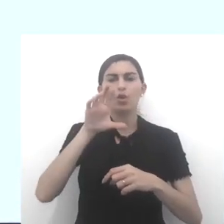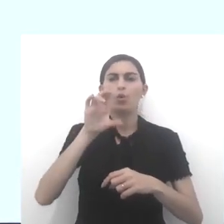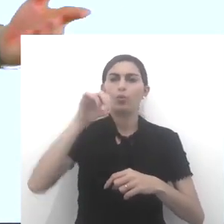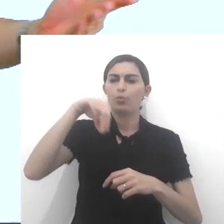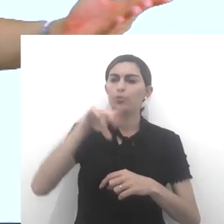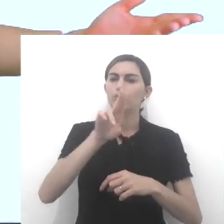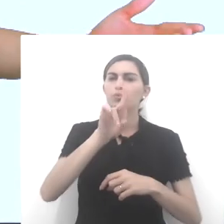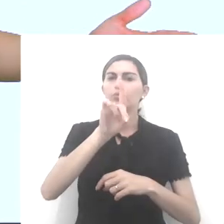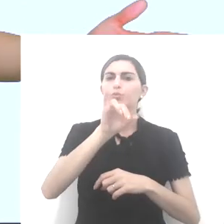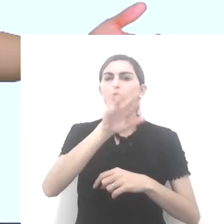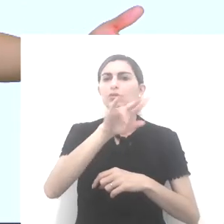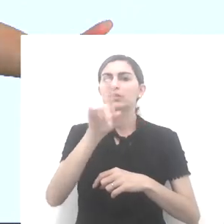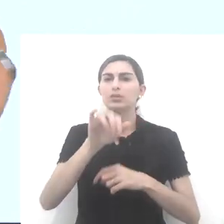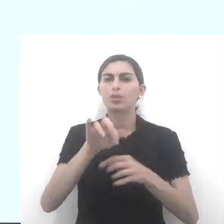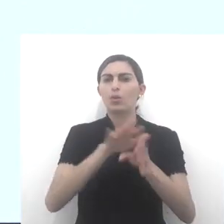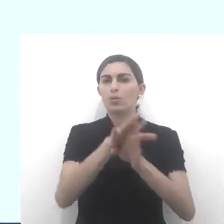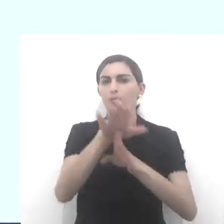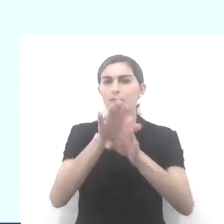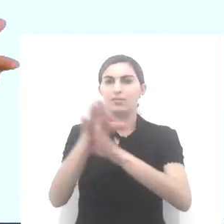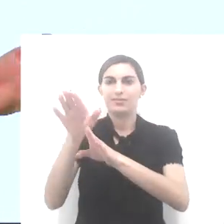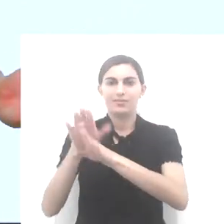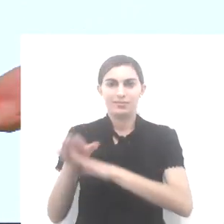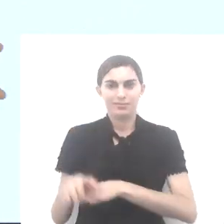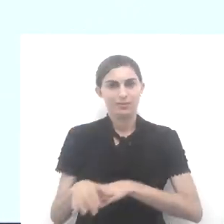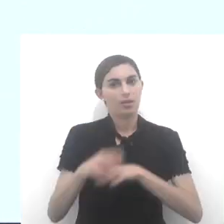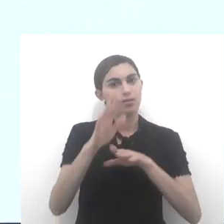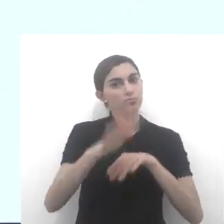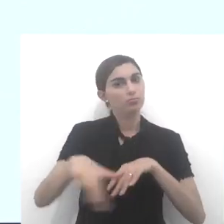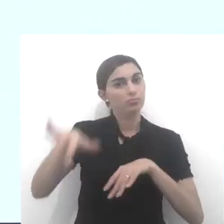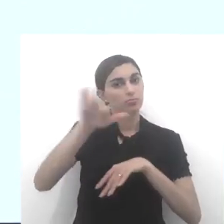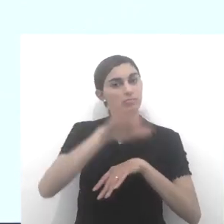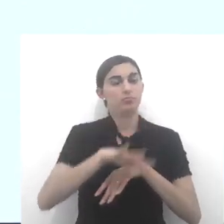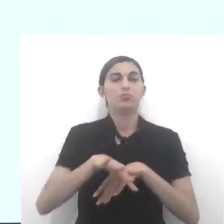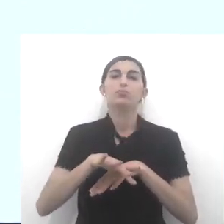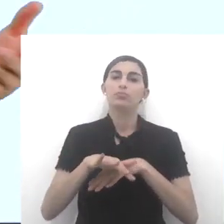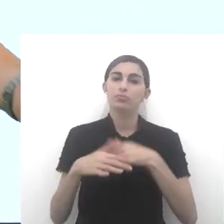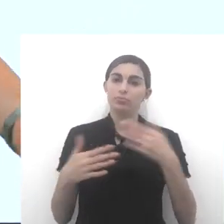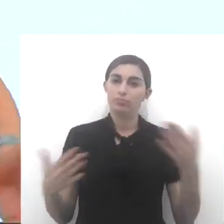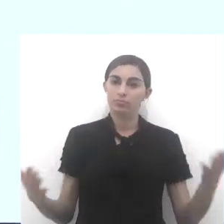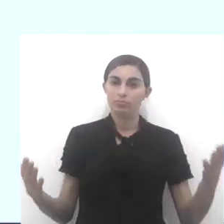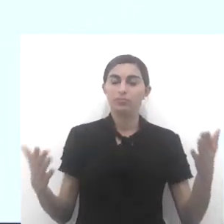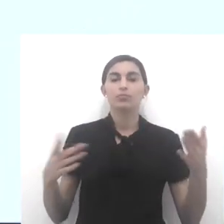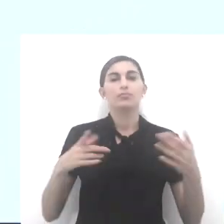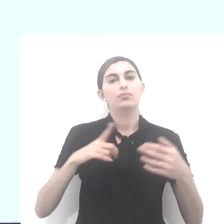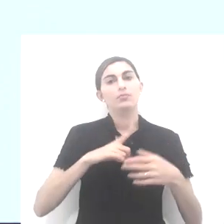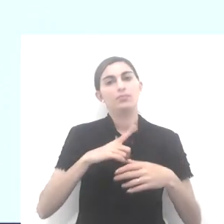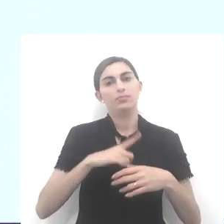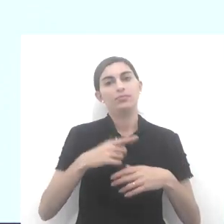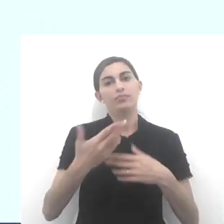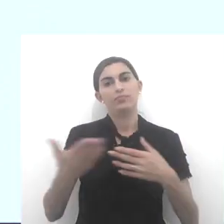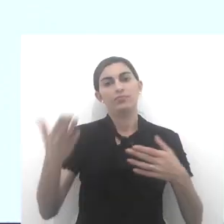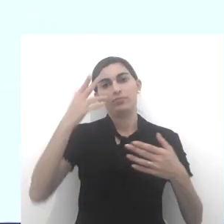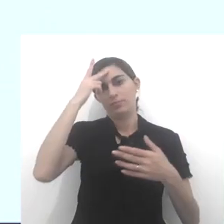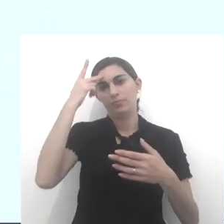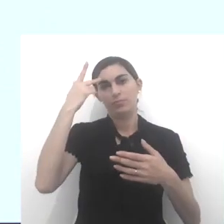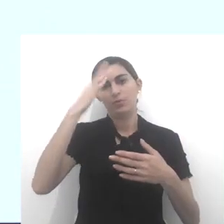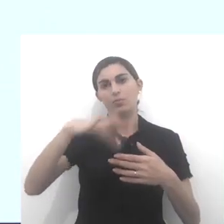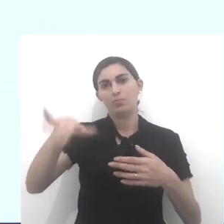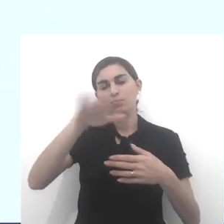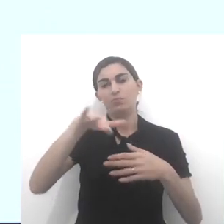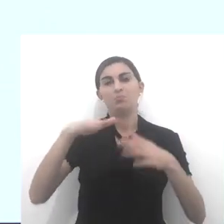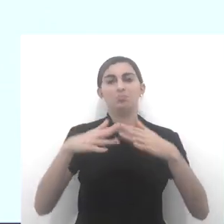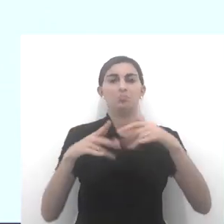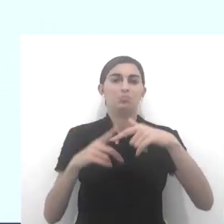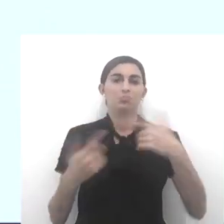conduzir, orientar o seu rebanho, o seu público, o seu receptor, o seu fiel, o